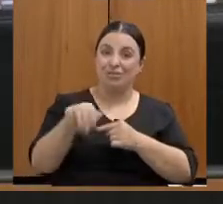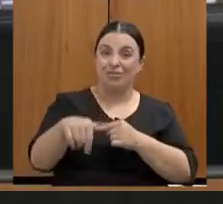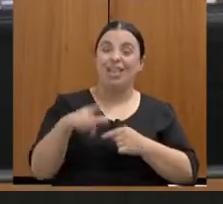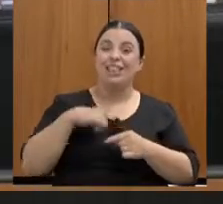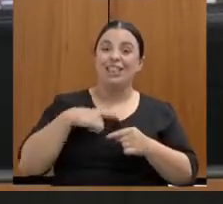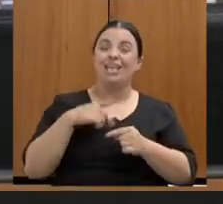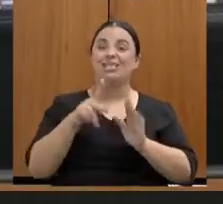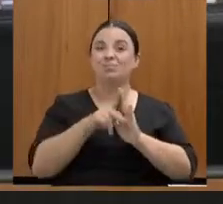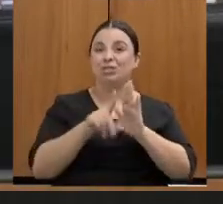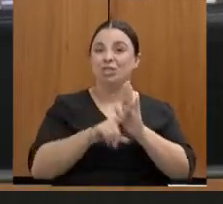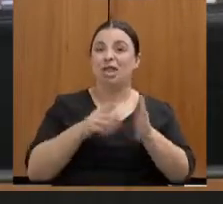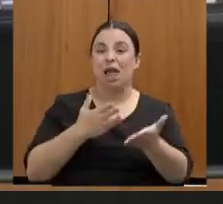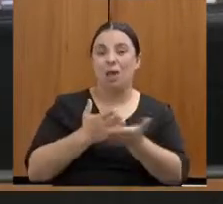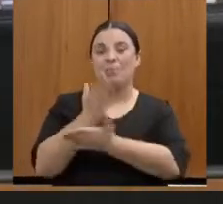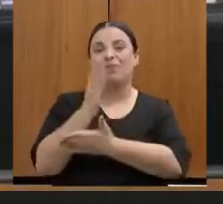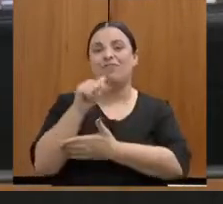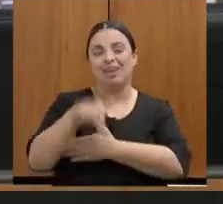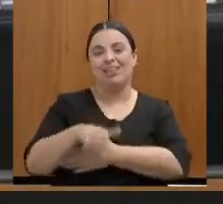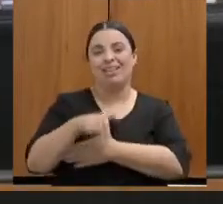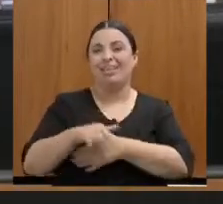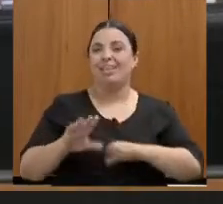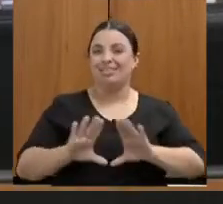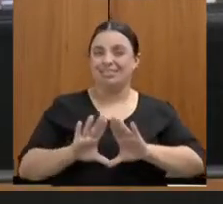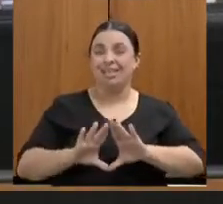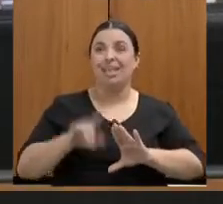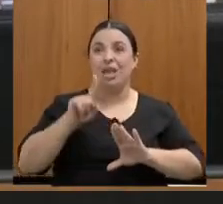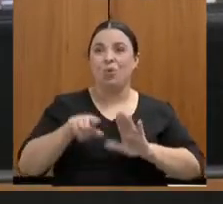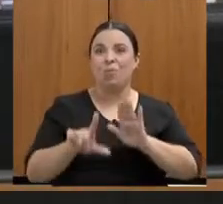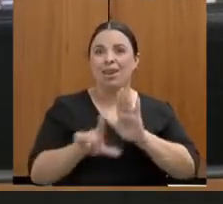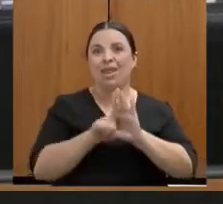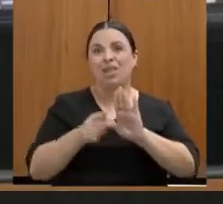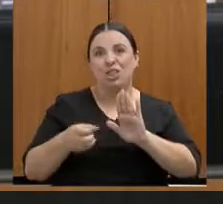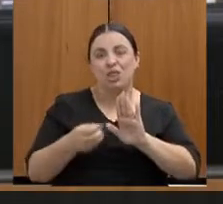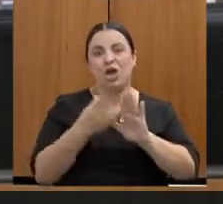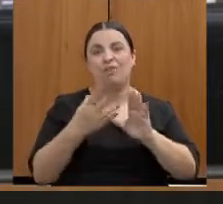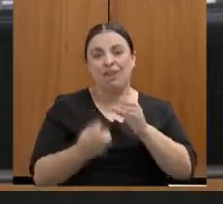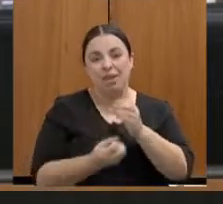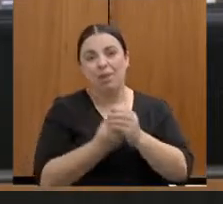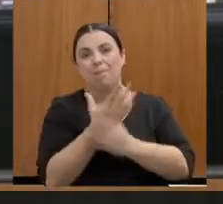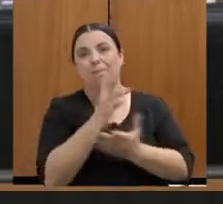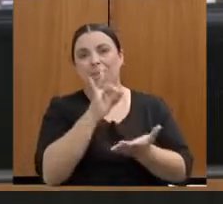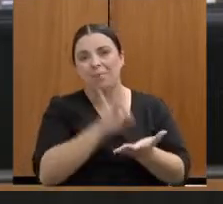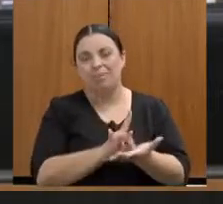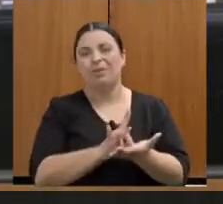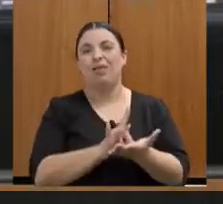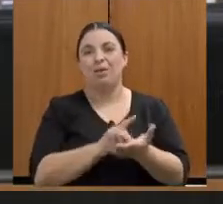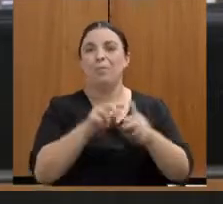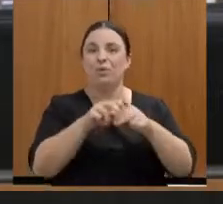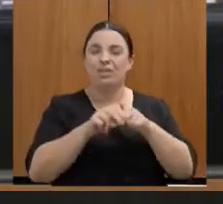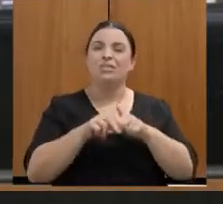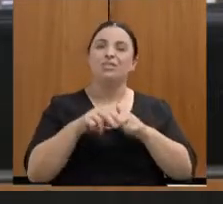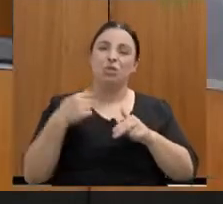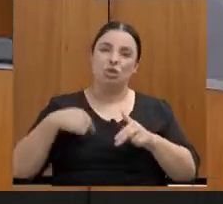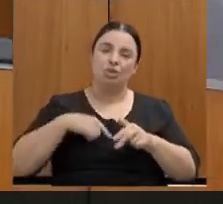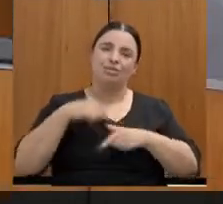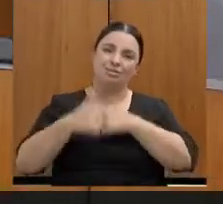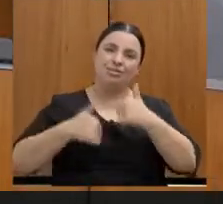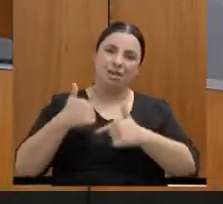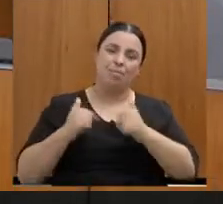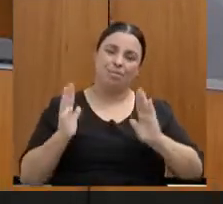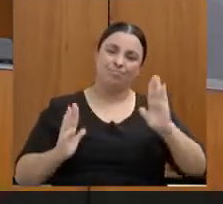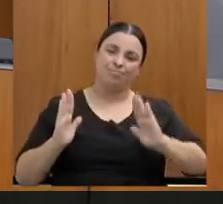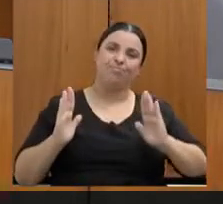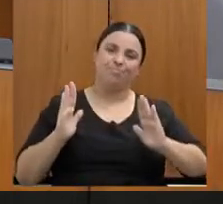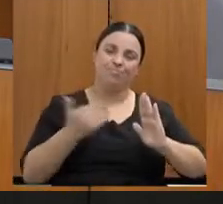aprovado aqui na casa e sendo mais uma lei implementada e trazida pelo nosso mandato. Além desse projeto, na